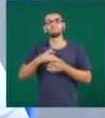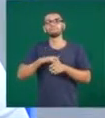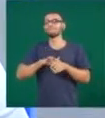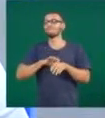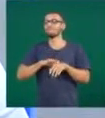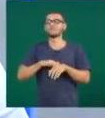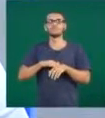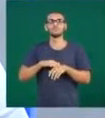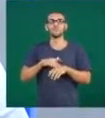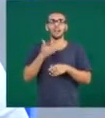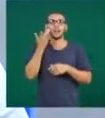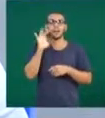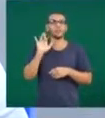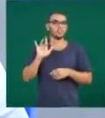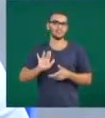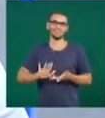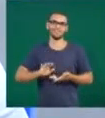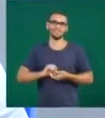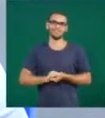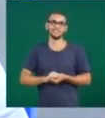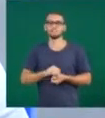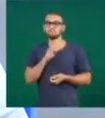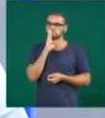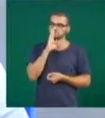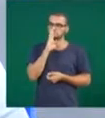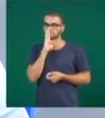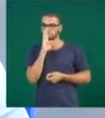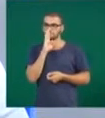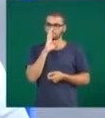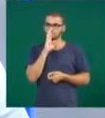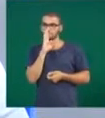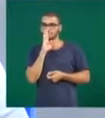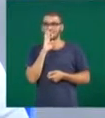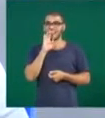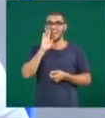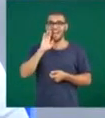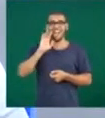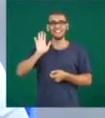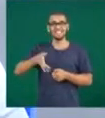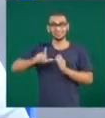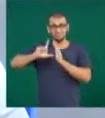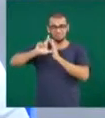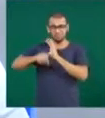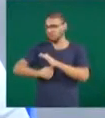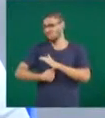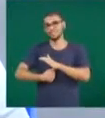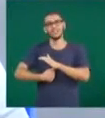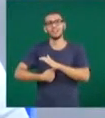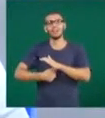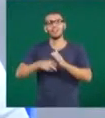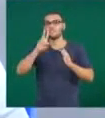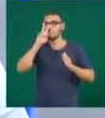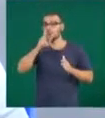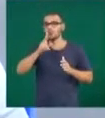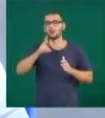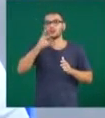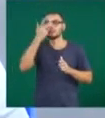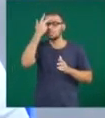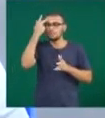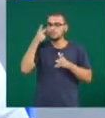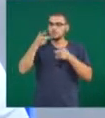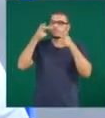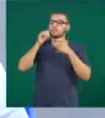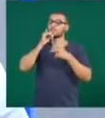percebe que tem a doença até que esteja em estágios avançados. Quando o paciente apresenta